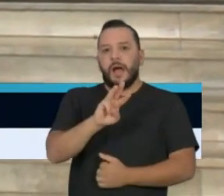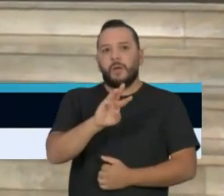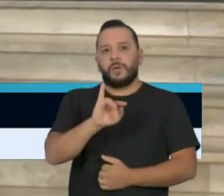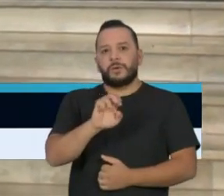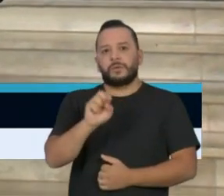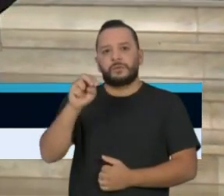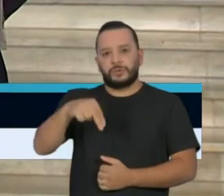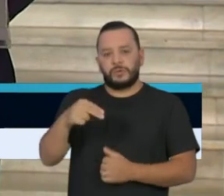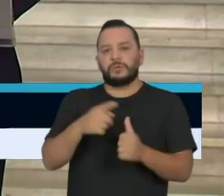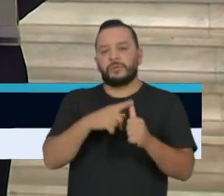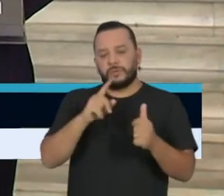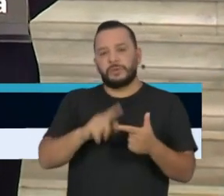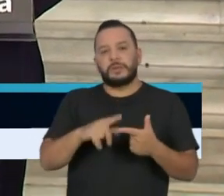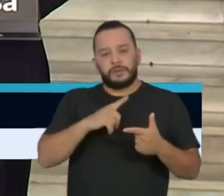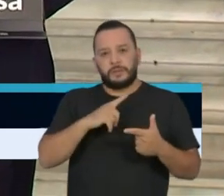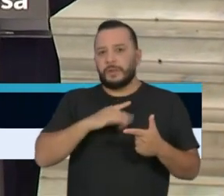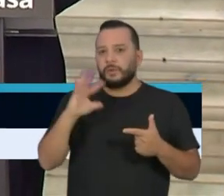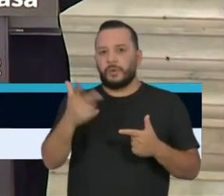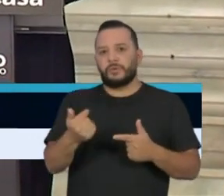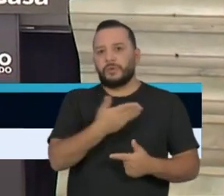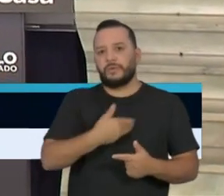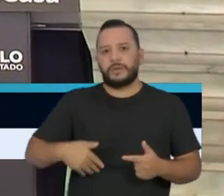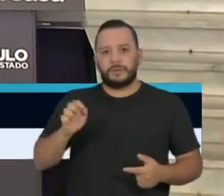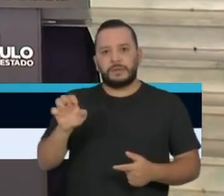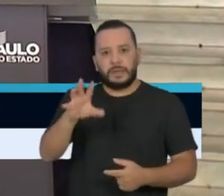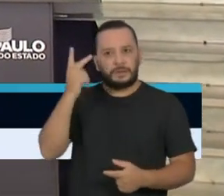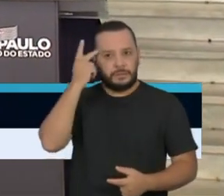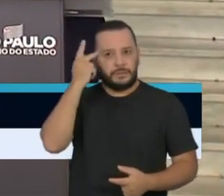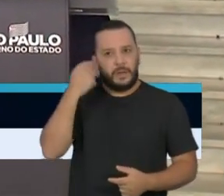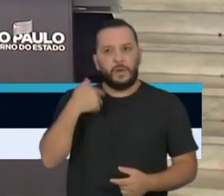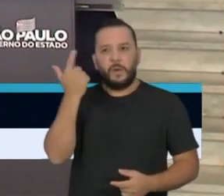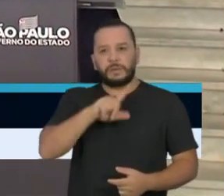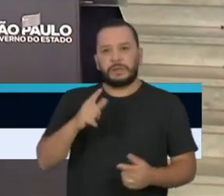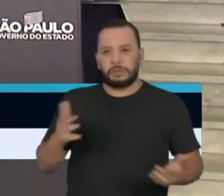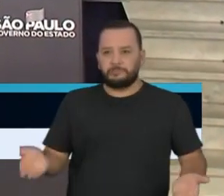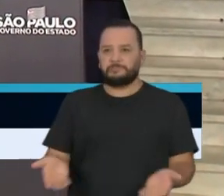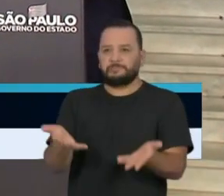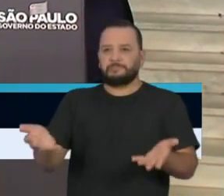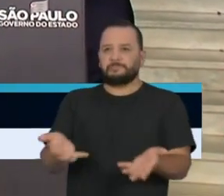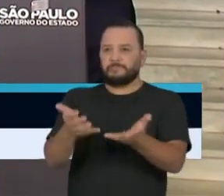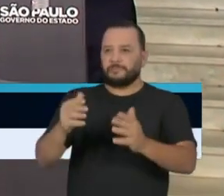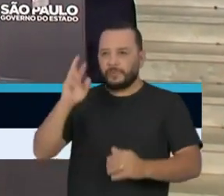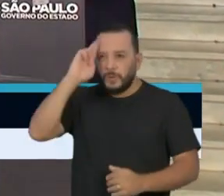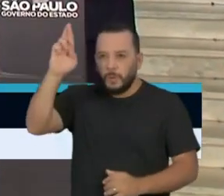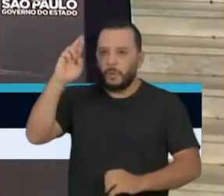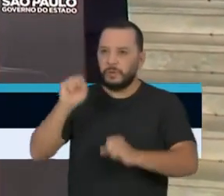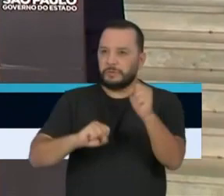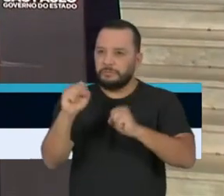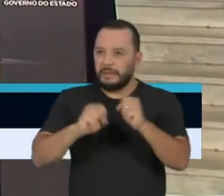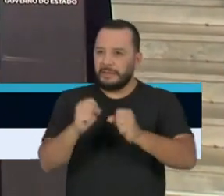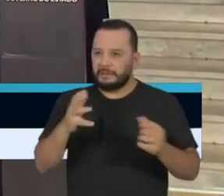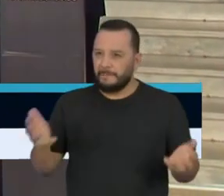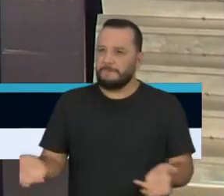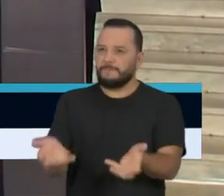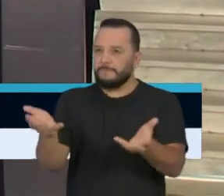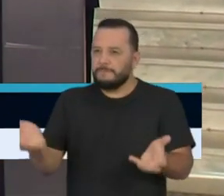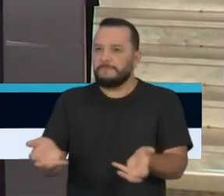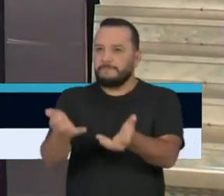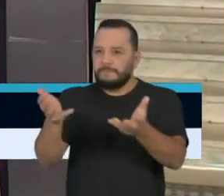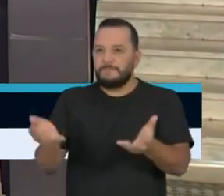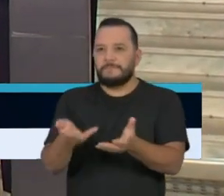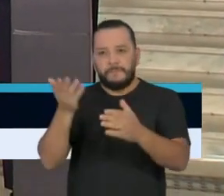e a todos que, do governo do Estado de São Paulo, nos ajudaram também a motivar empresárias, empresários e pessoas